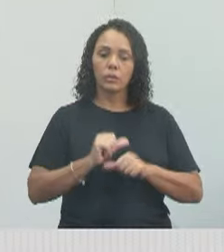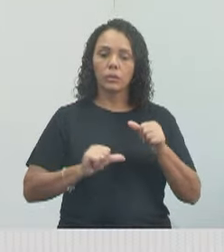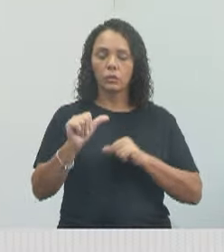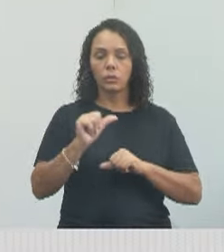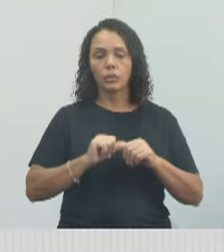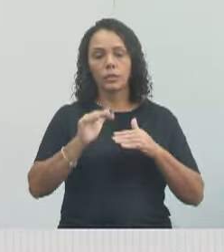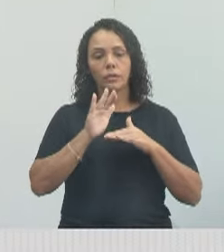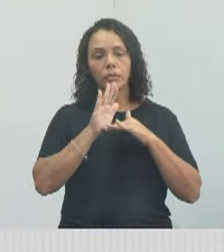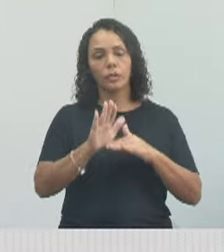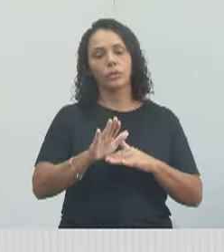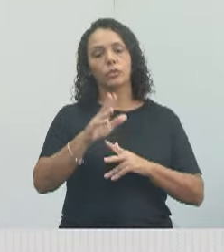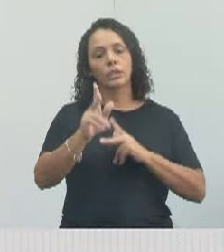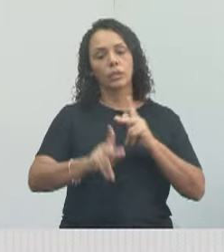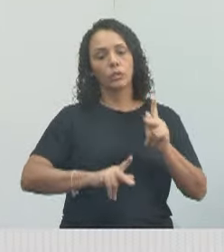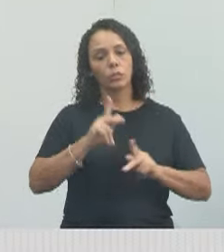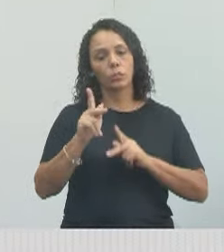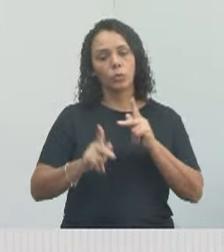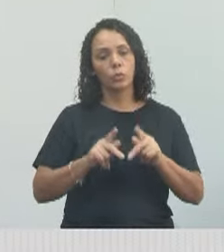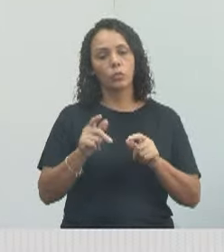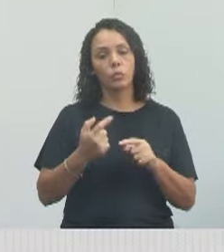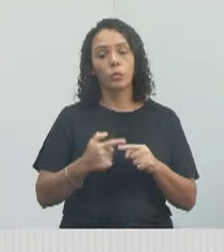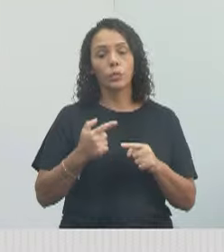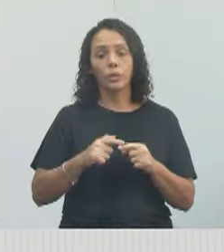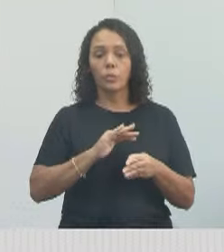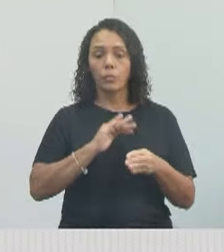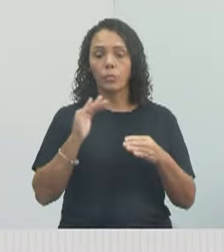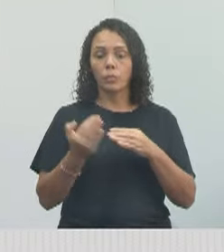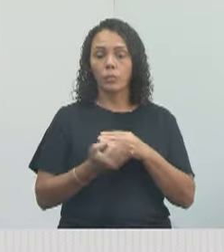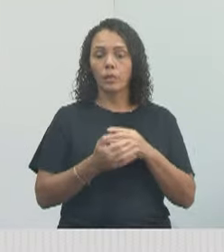do Varadouro, que cresceu demais.